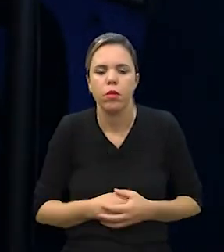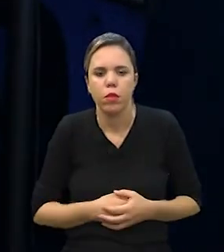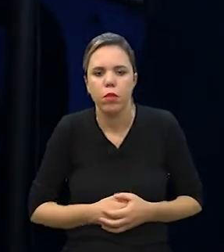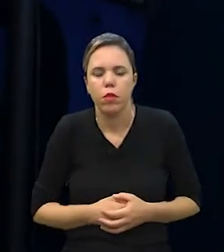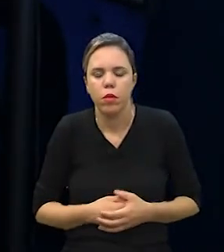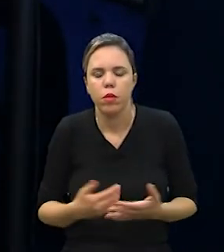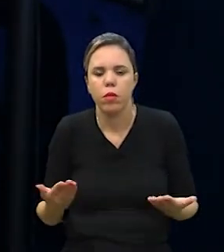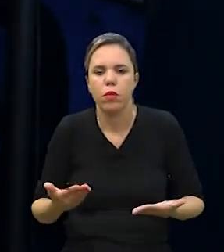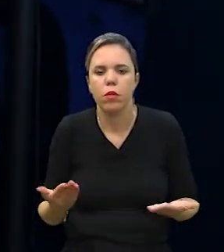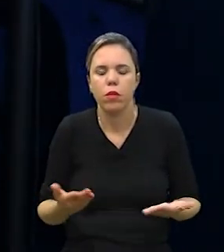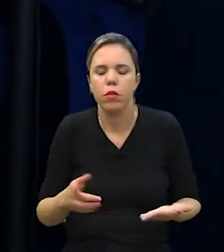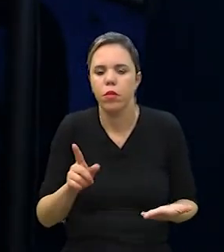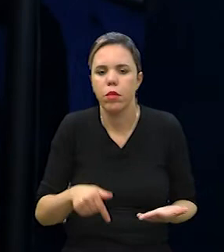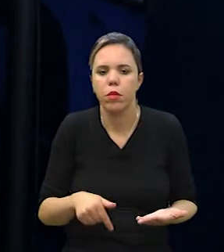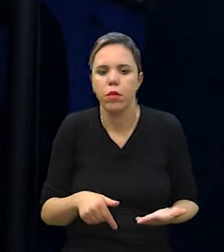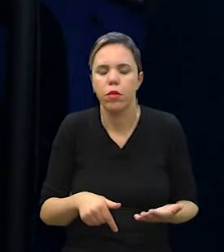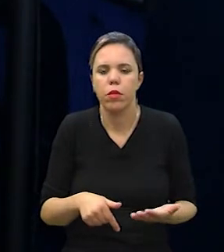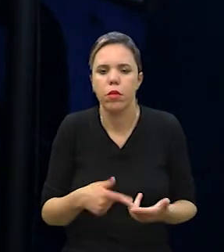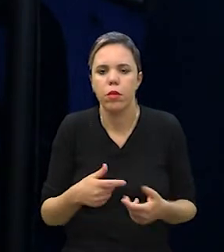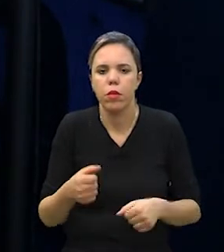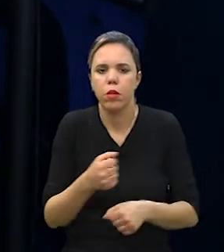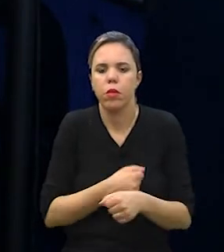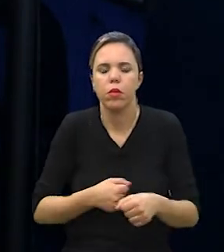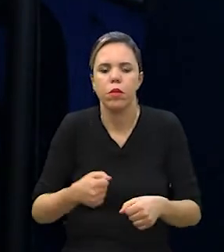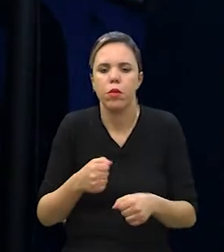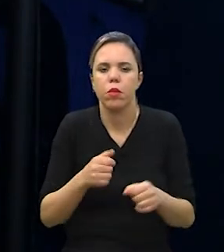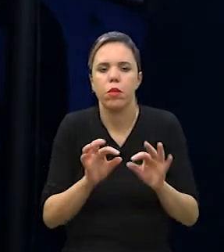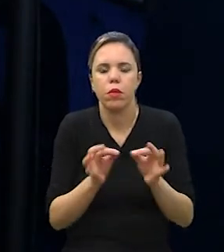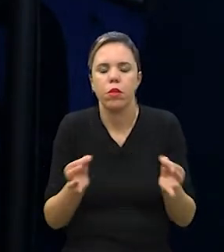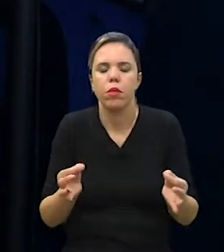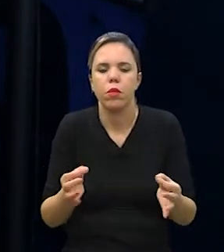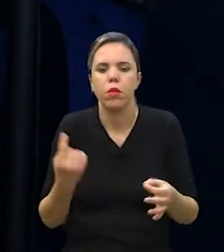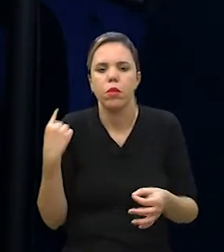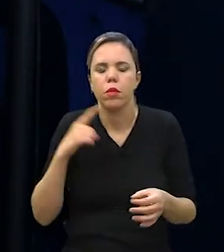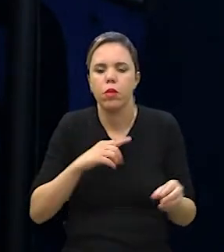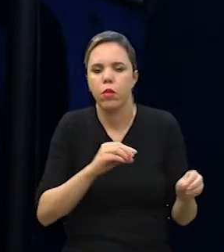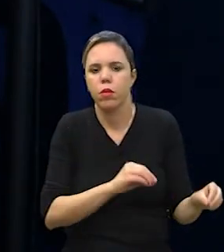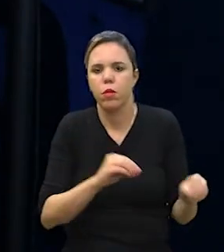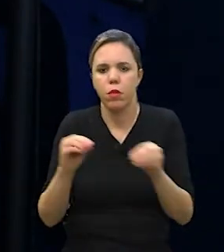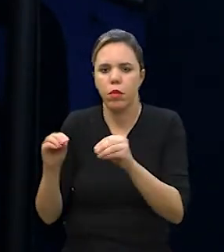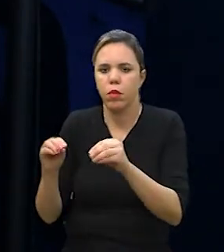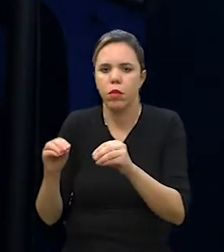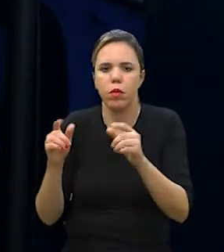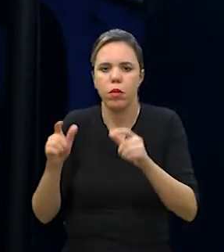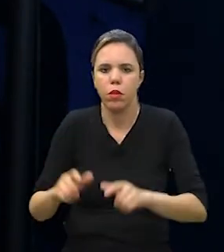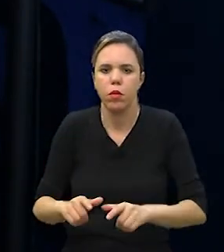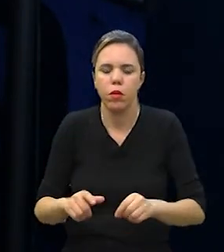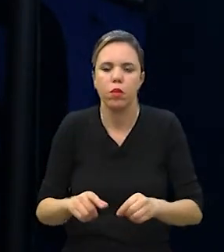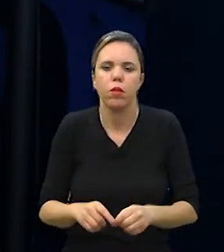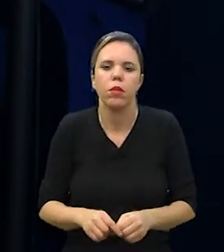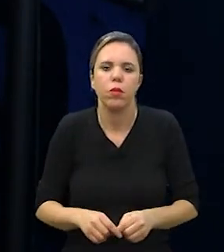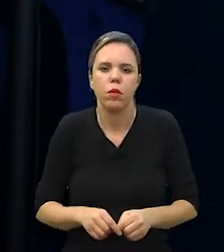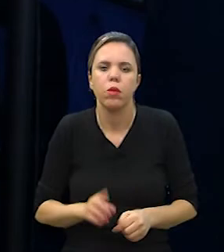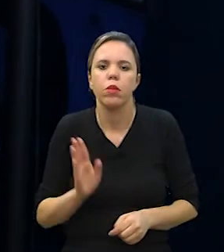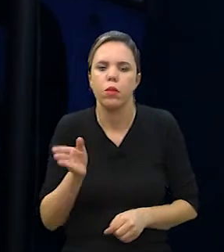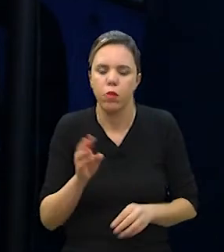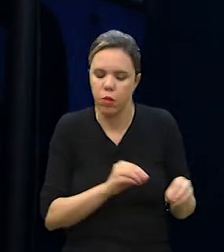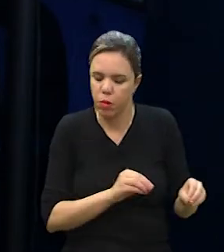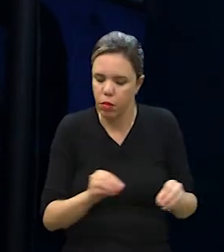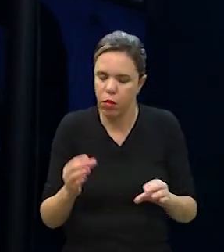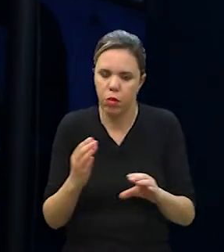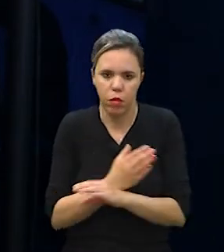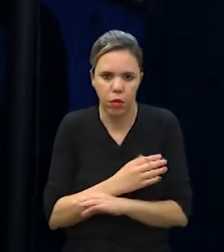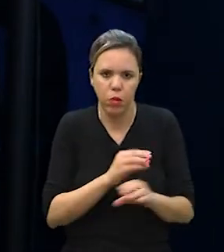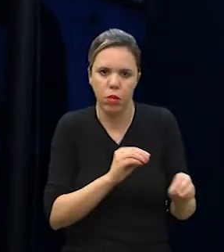casa. Hoje ainda é uma cozinha caseira ou vocês tiveram que mudar totalmente? Não, já